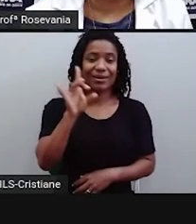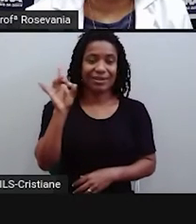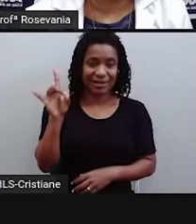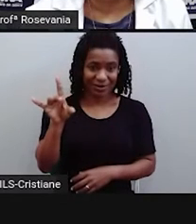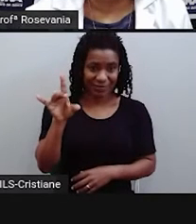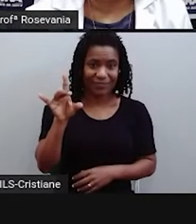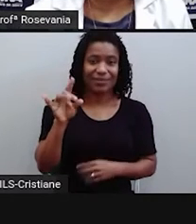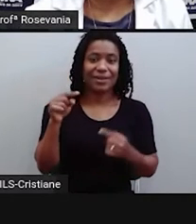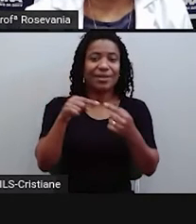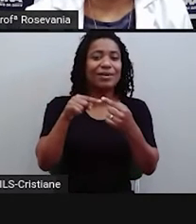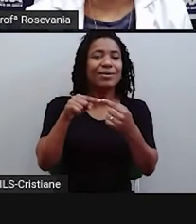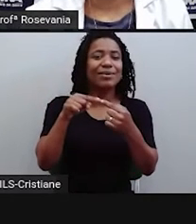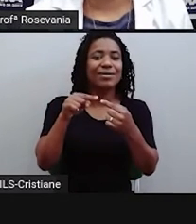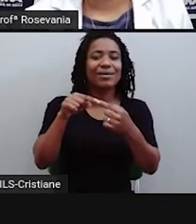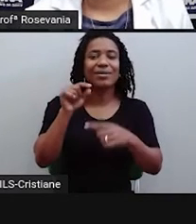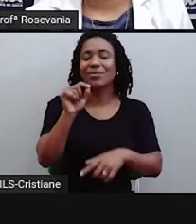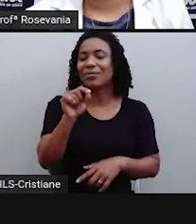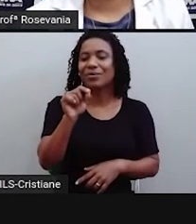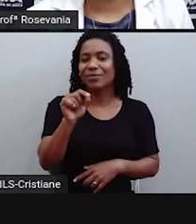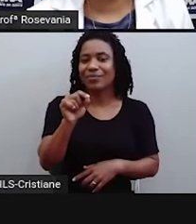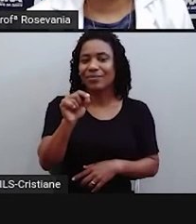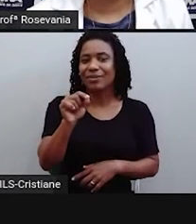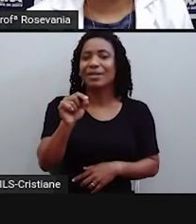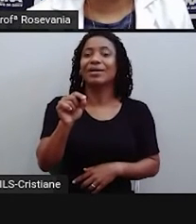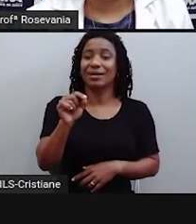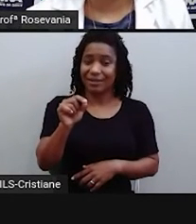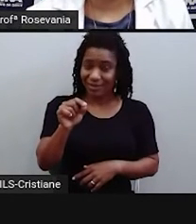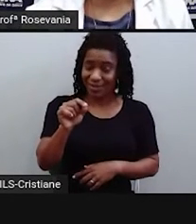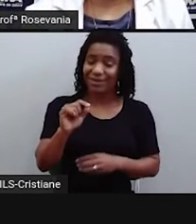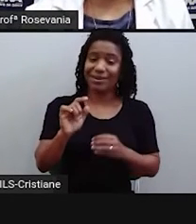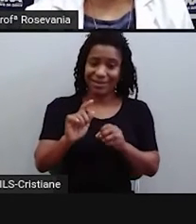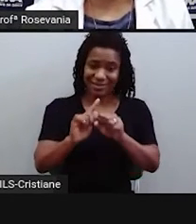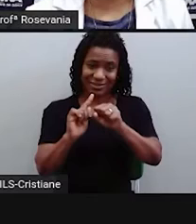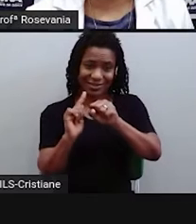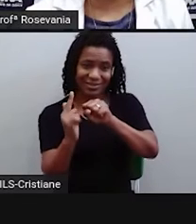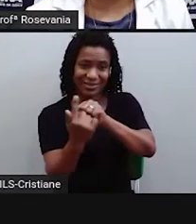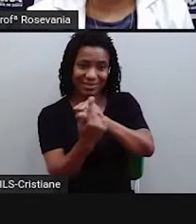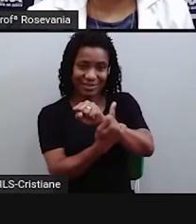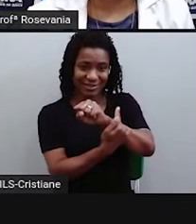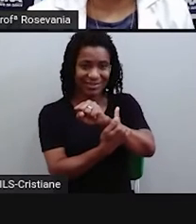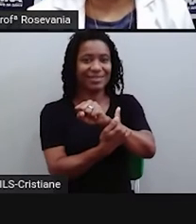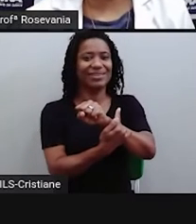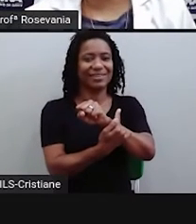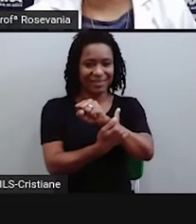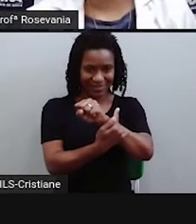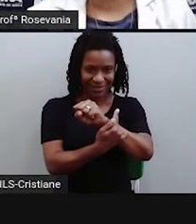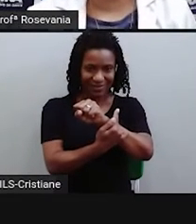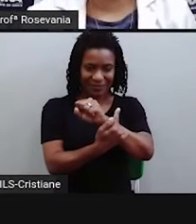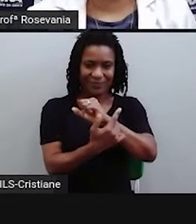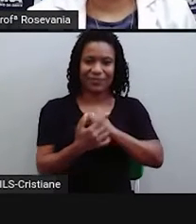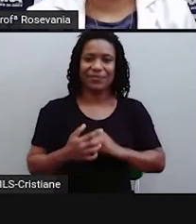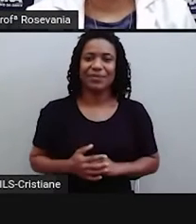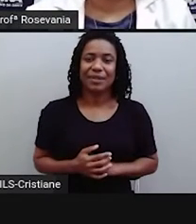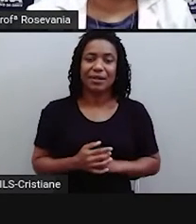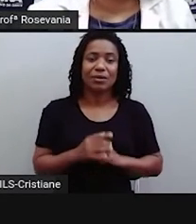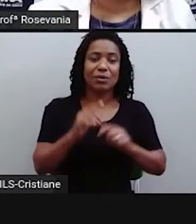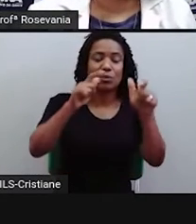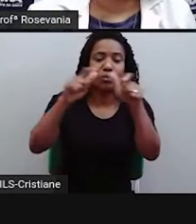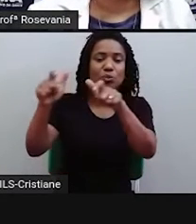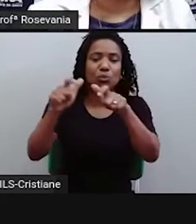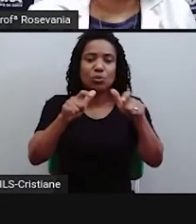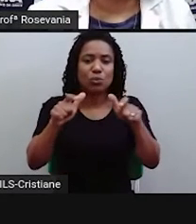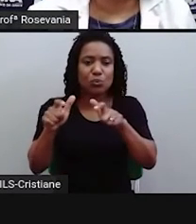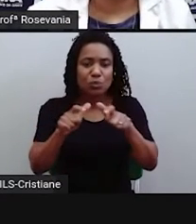cruzam aqui, é que nós chamamos de coordenadas geográficas. Então, essas coordenadas geográficas, elas servem para localizar